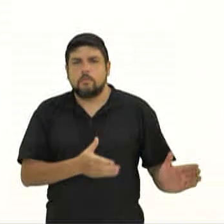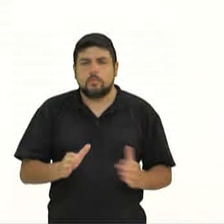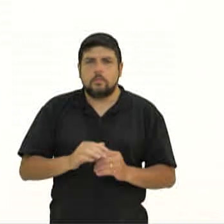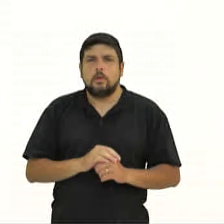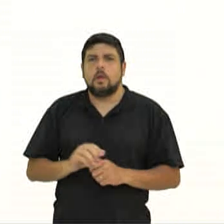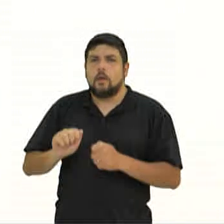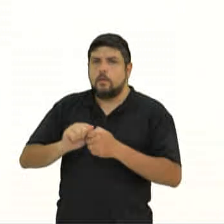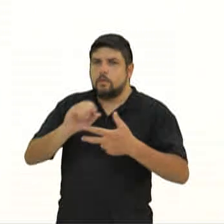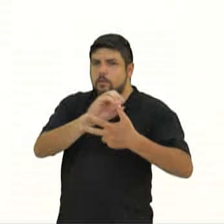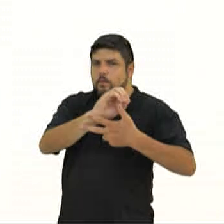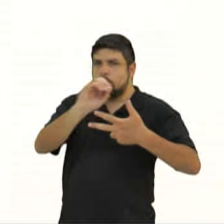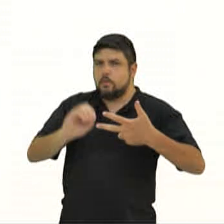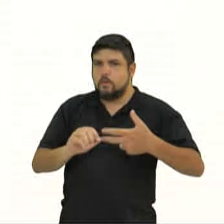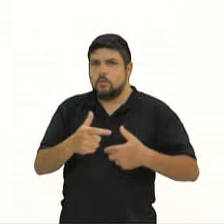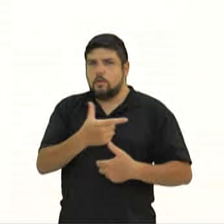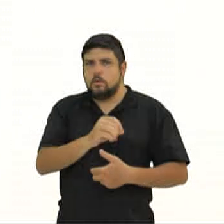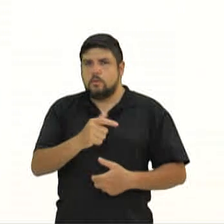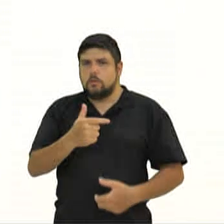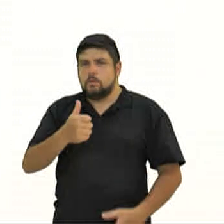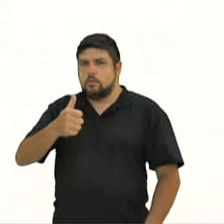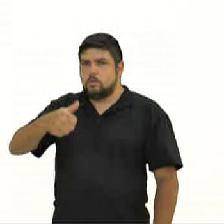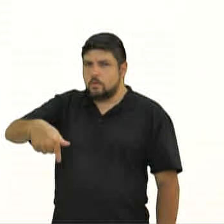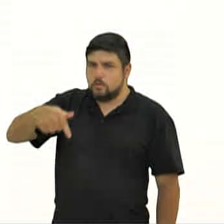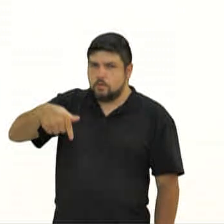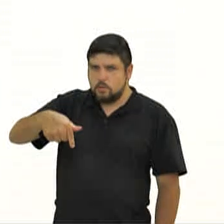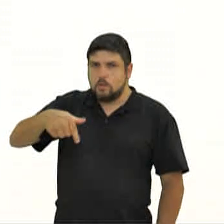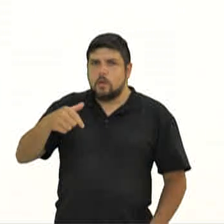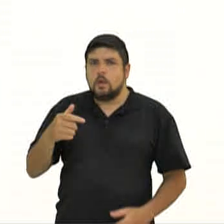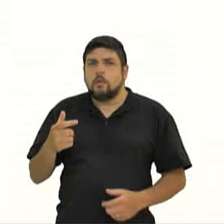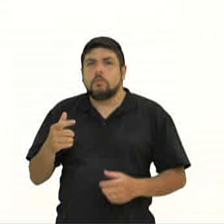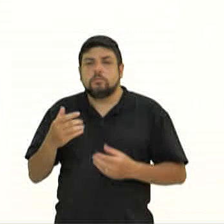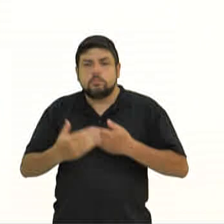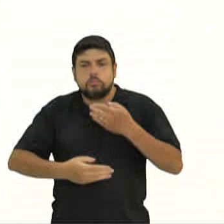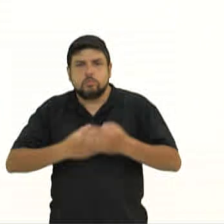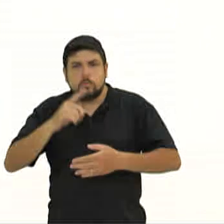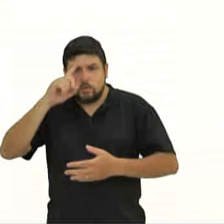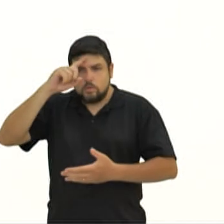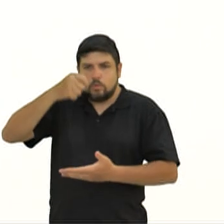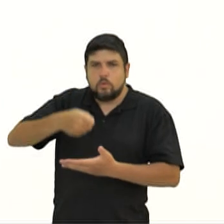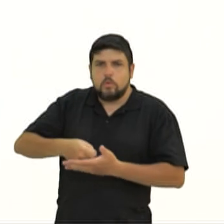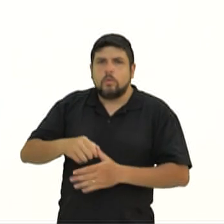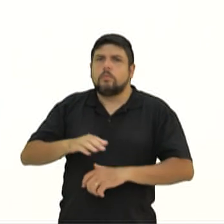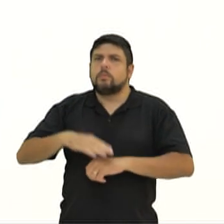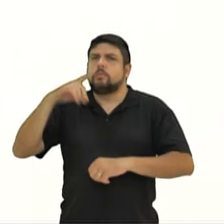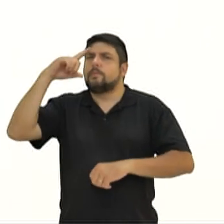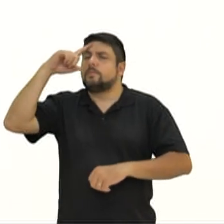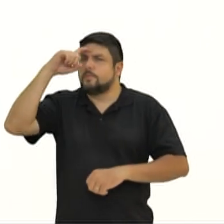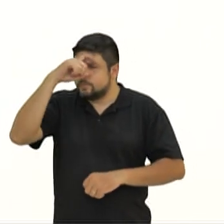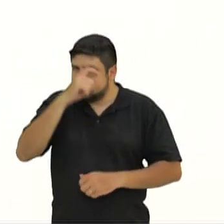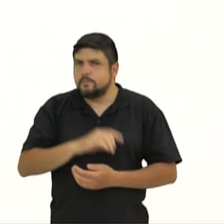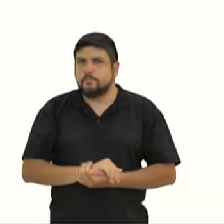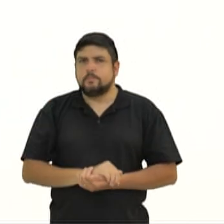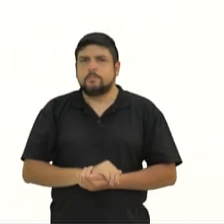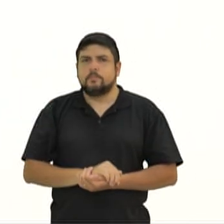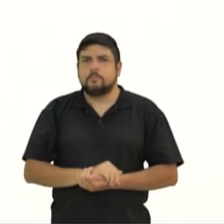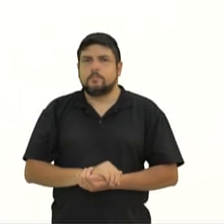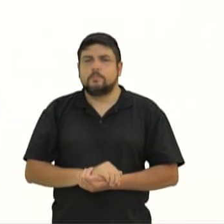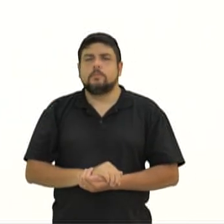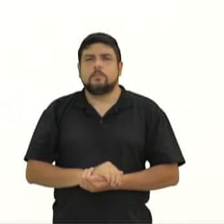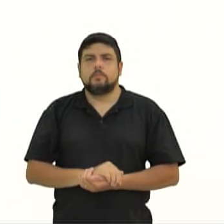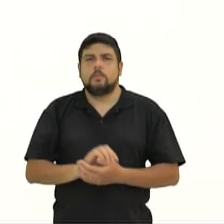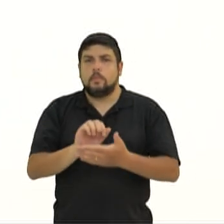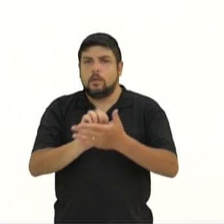Enem em 2017 e conta que o caminho até chegar à decisão foi bem mais longo do que eu imaginava. Atividade 2.